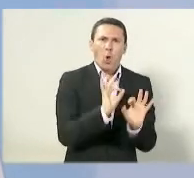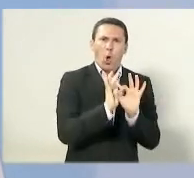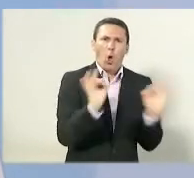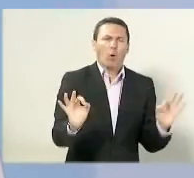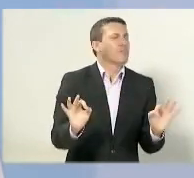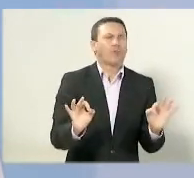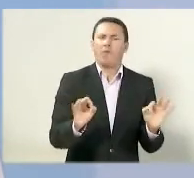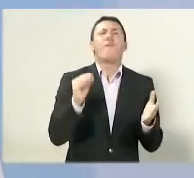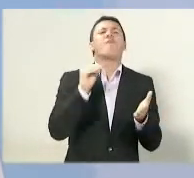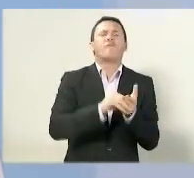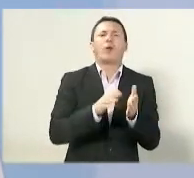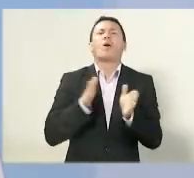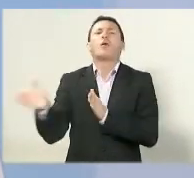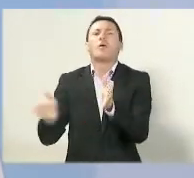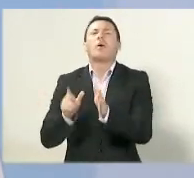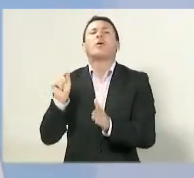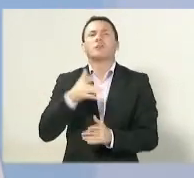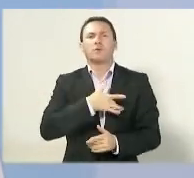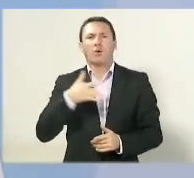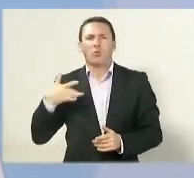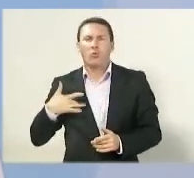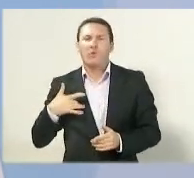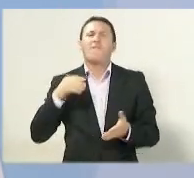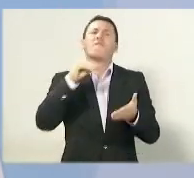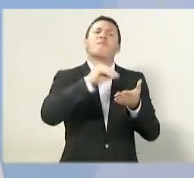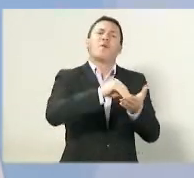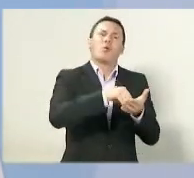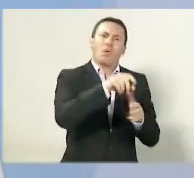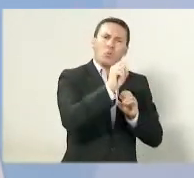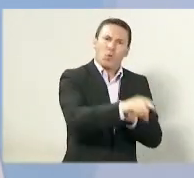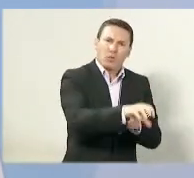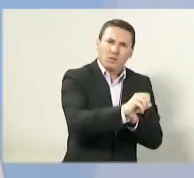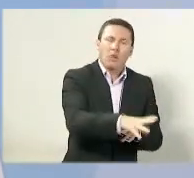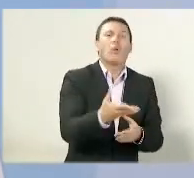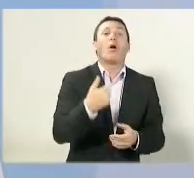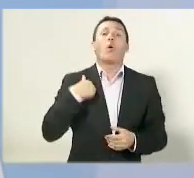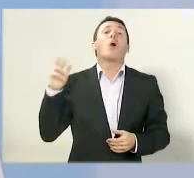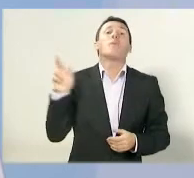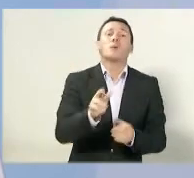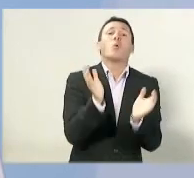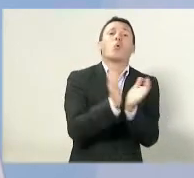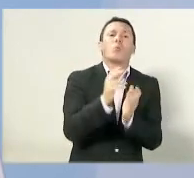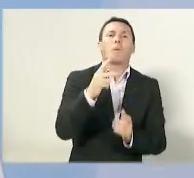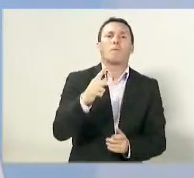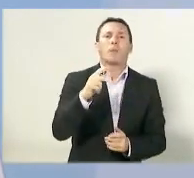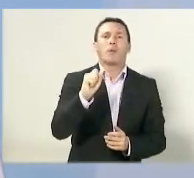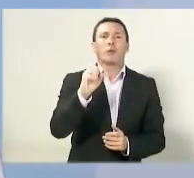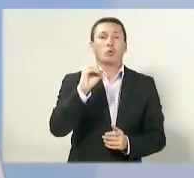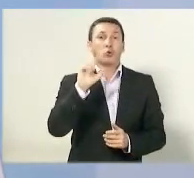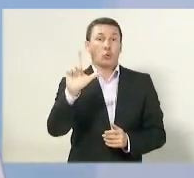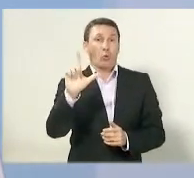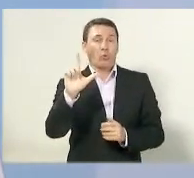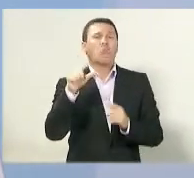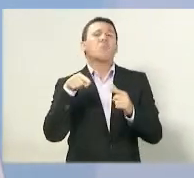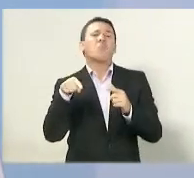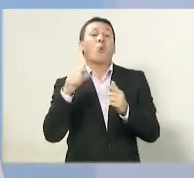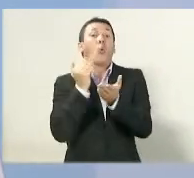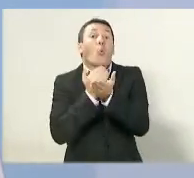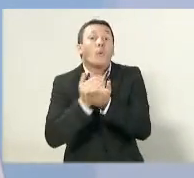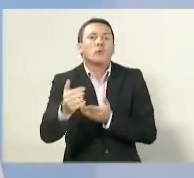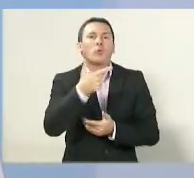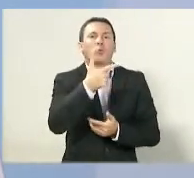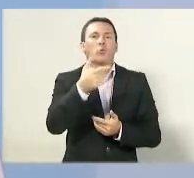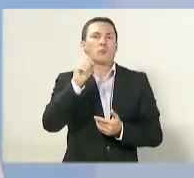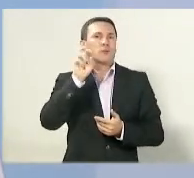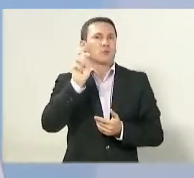Pessoal, partido esse que surge no Brasil em 2005 e desde então, no Espírito Santo, não compôs nenhum dos